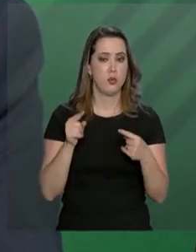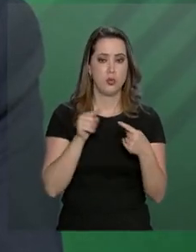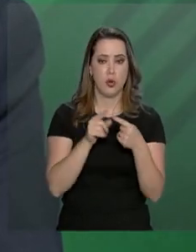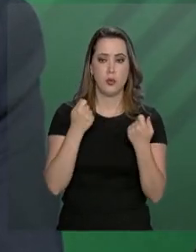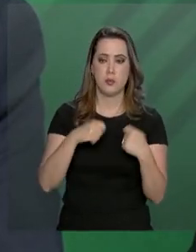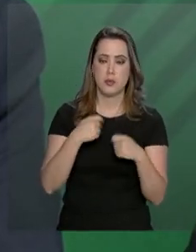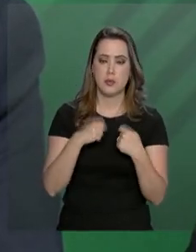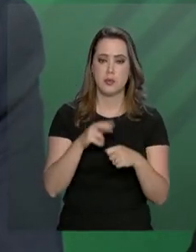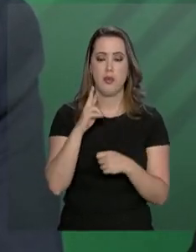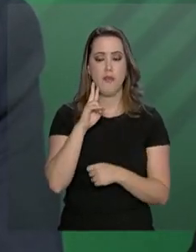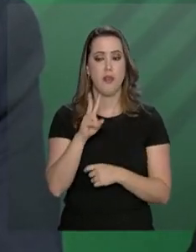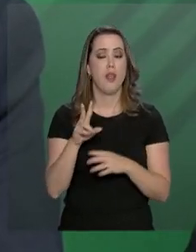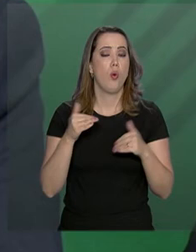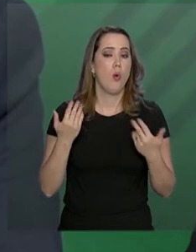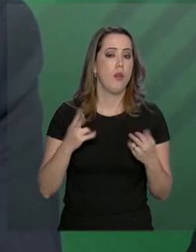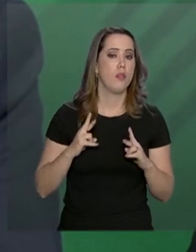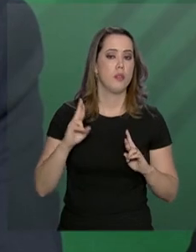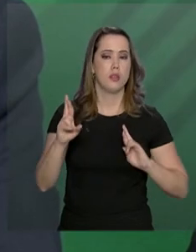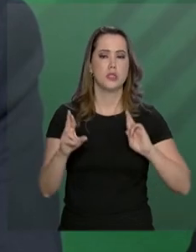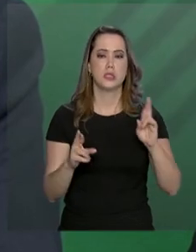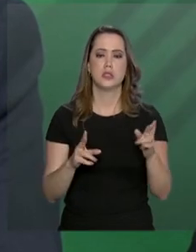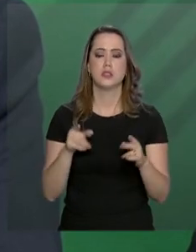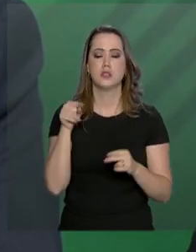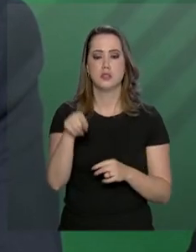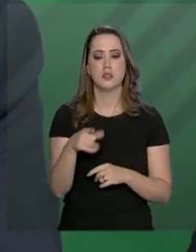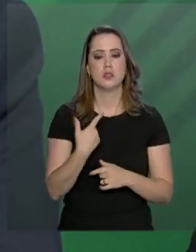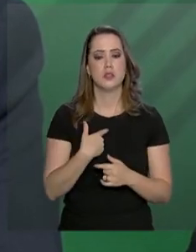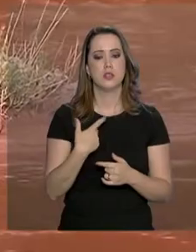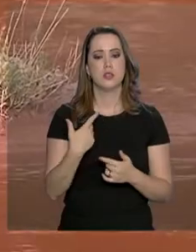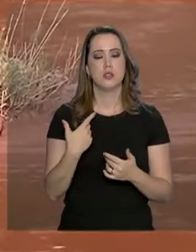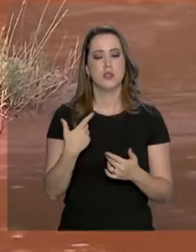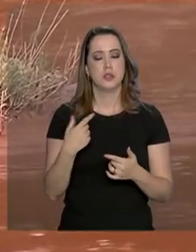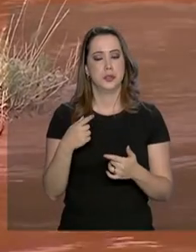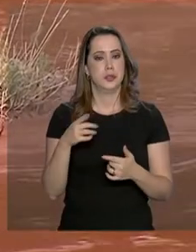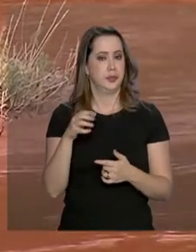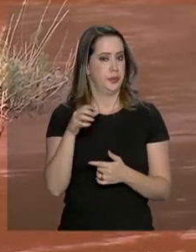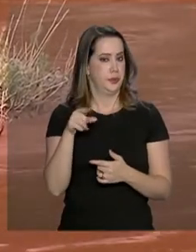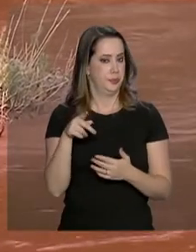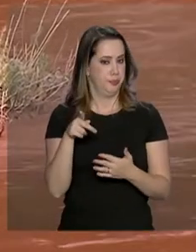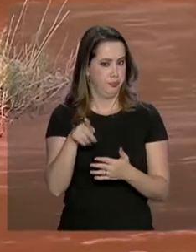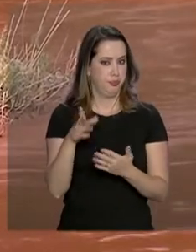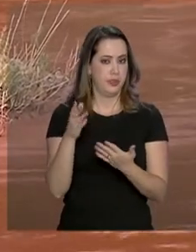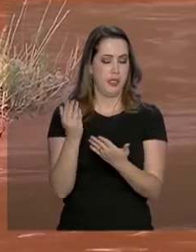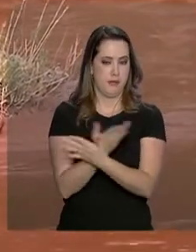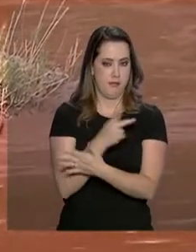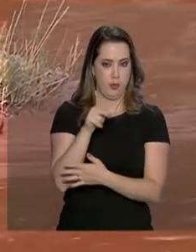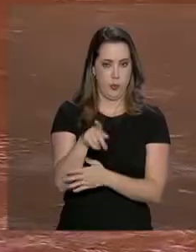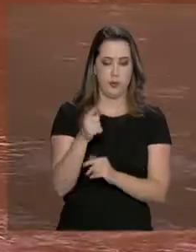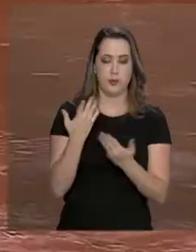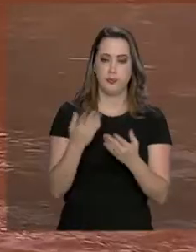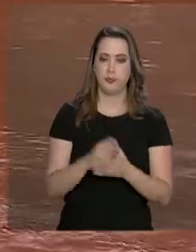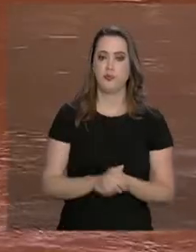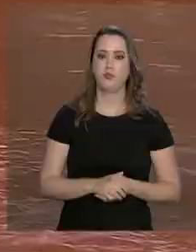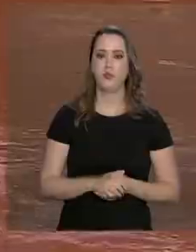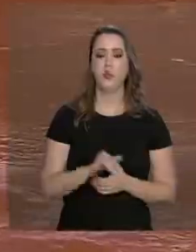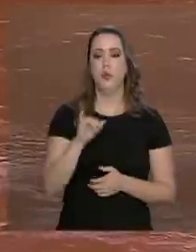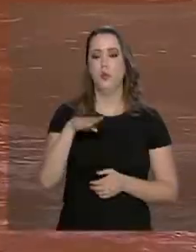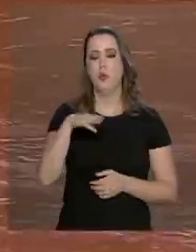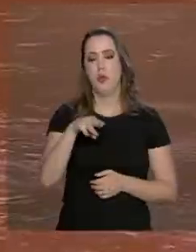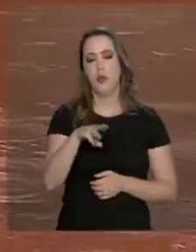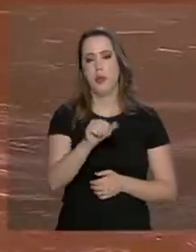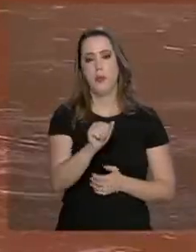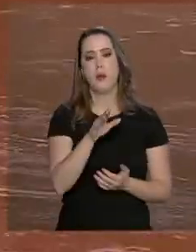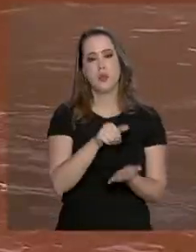se apurar as responsabilidades no caso desse acidente. O Ibama já multou a empresa Vale em 250